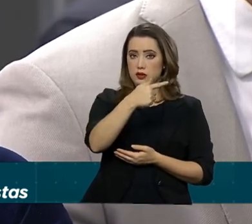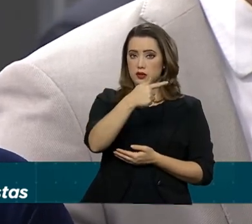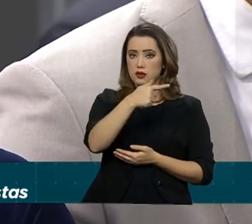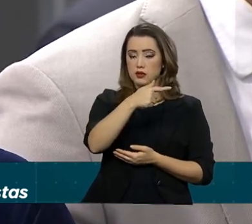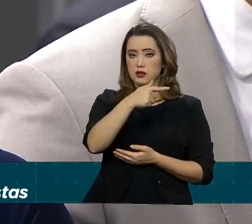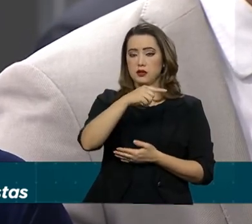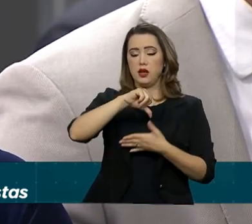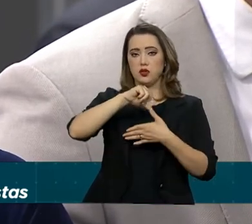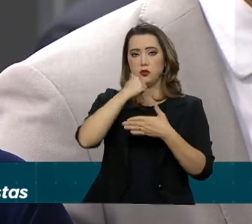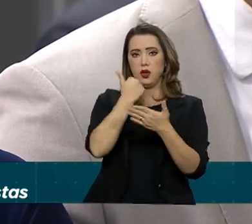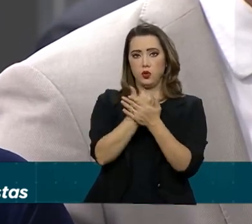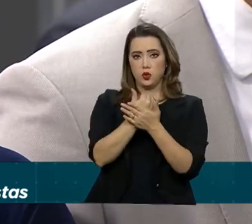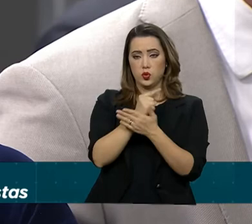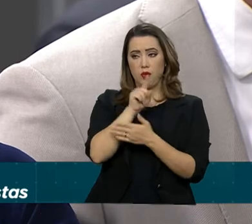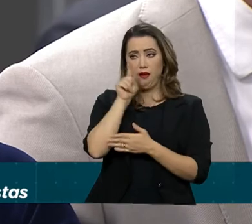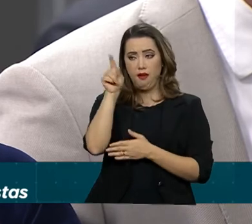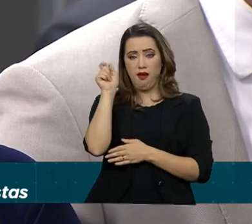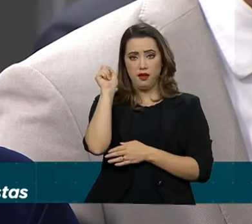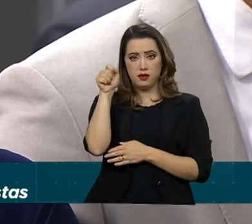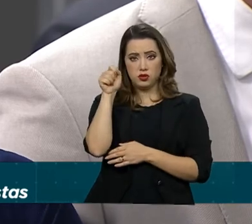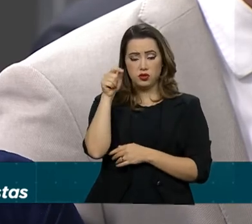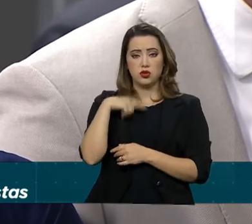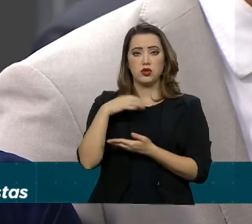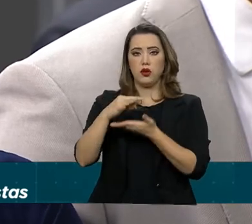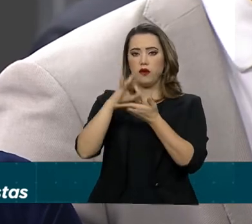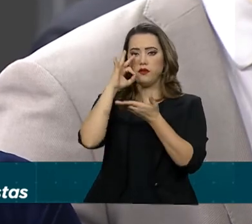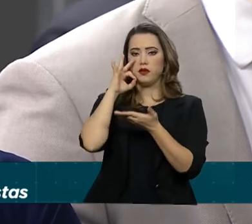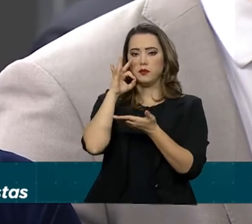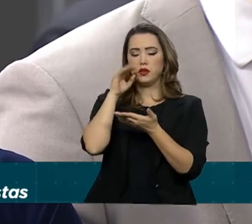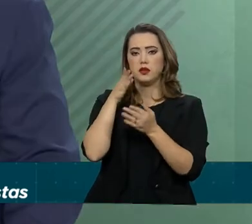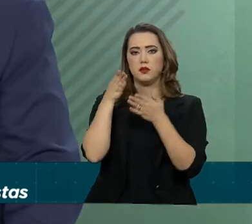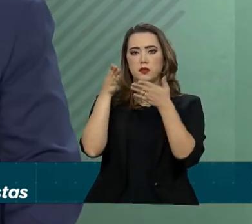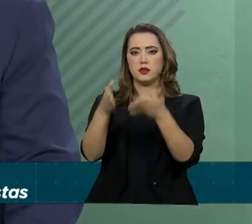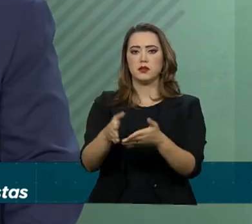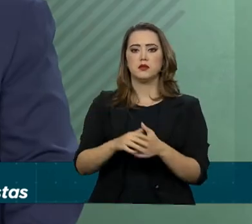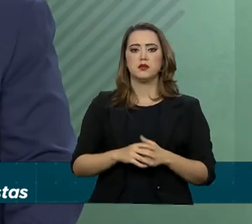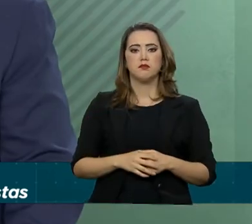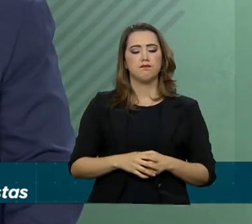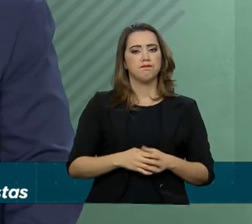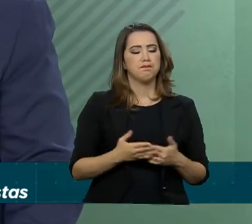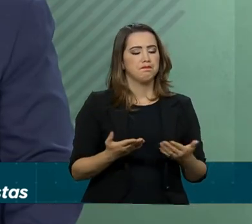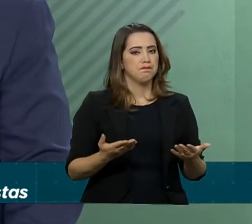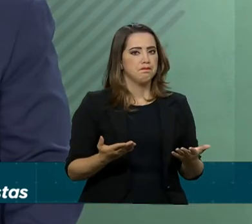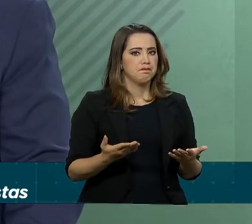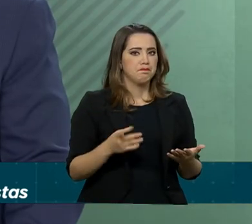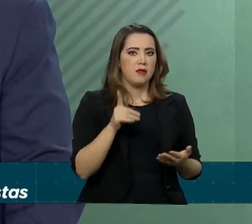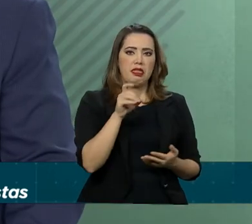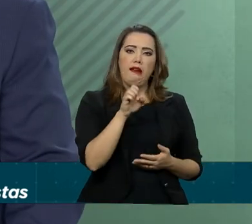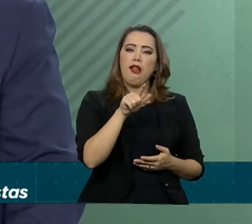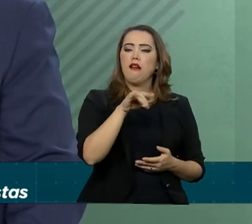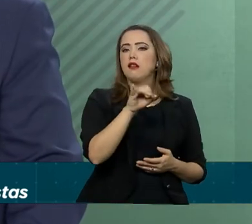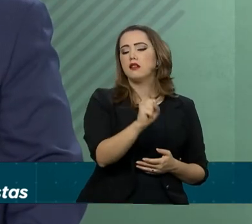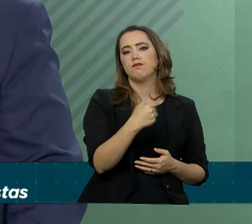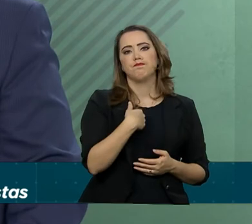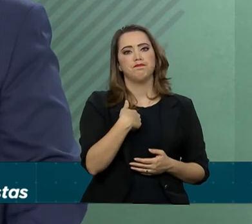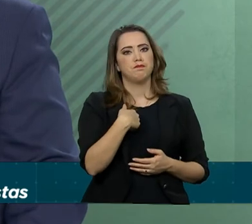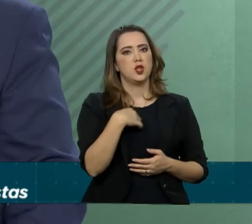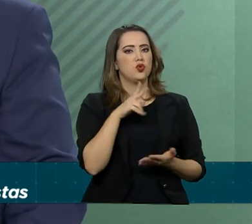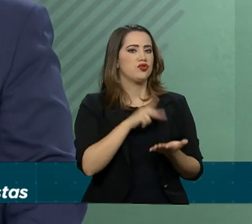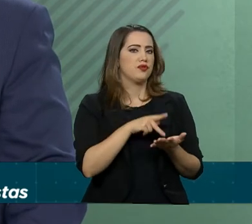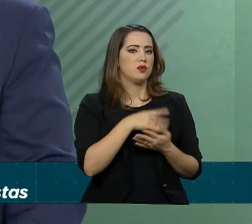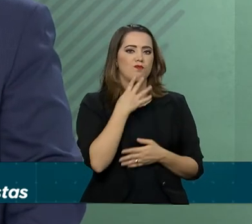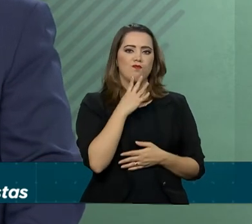Fé, está previsto um café da manhã que ele participaria. Délis, eu, com toda a minha sinceridade, eu